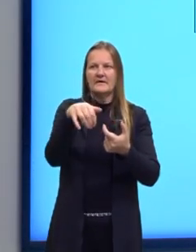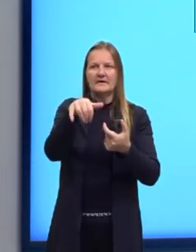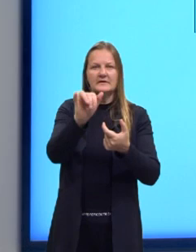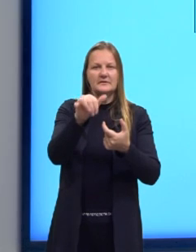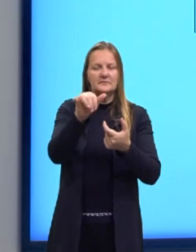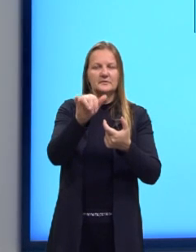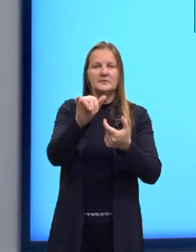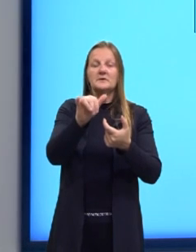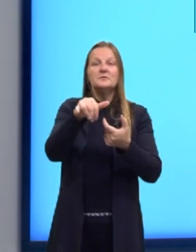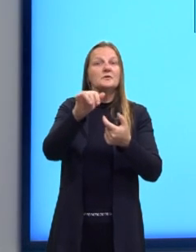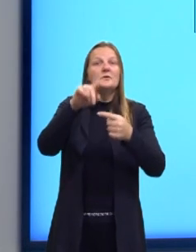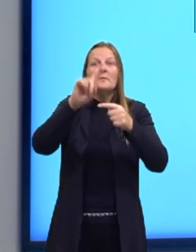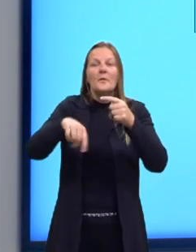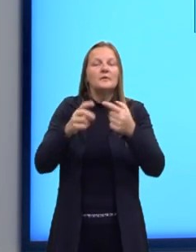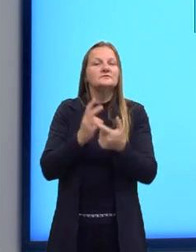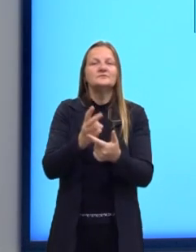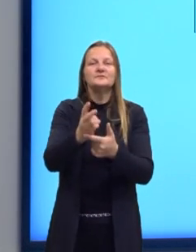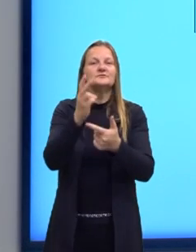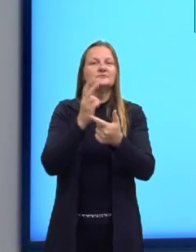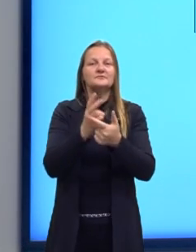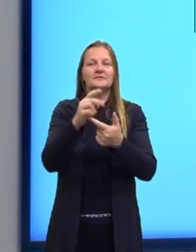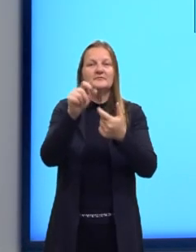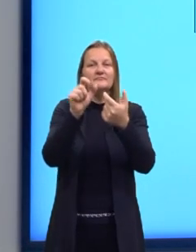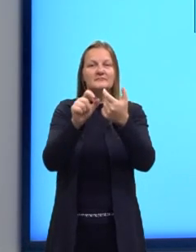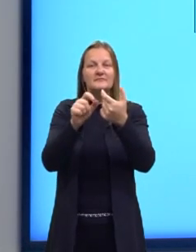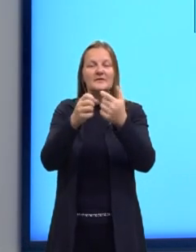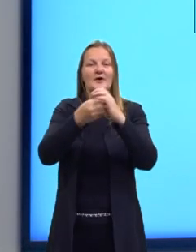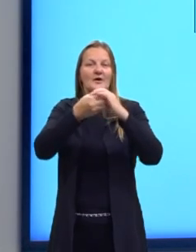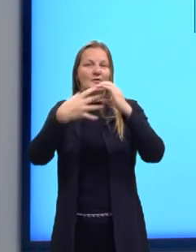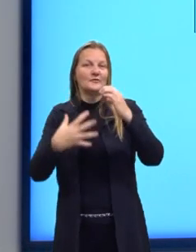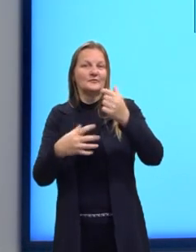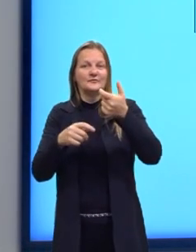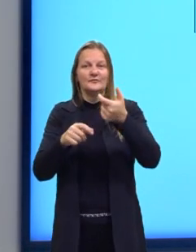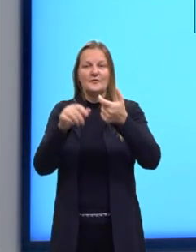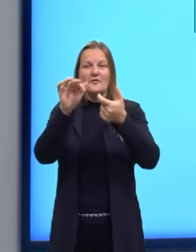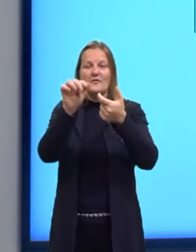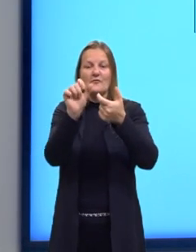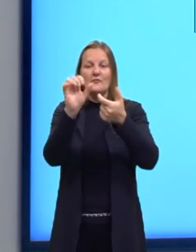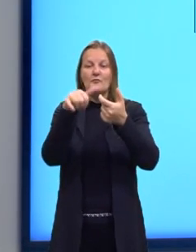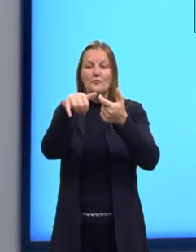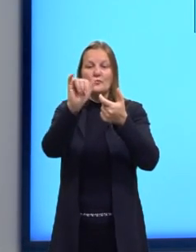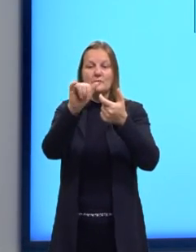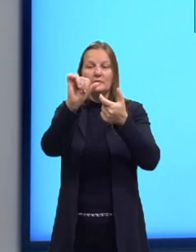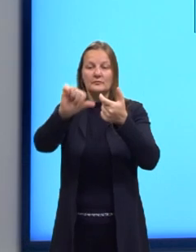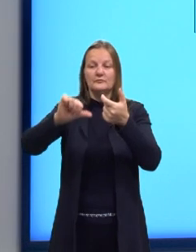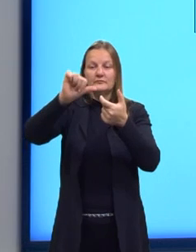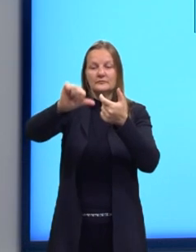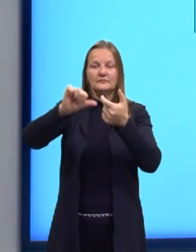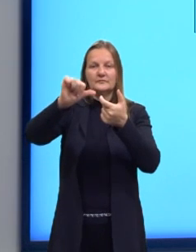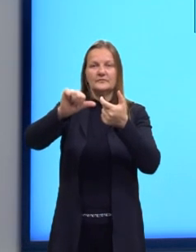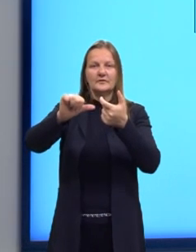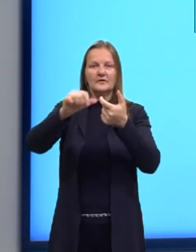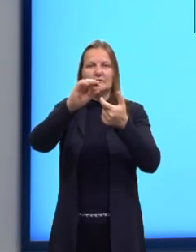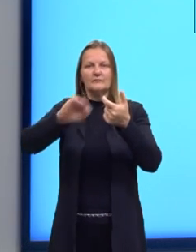E o Y, ele não pode continuar quando eu vou usar uma terminação. Então, se ele não pode continuar, eu vou tirar e vou